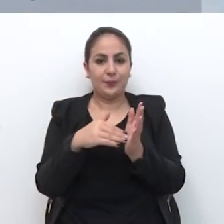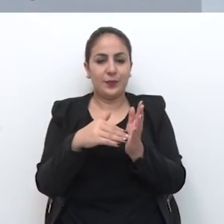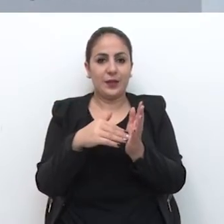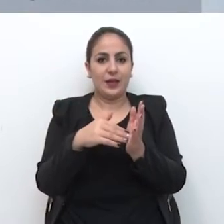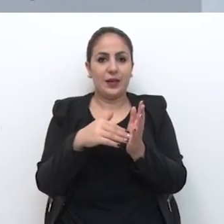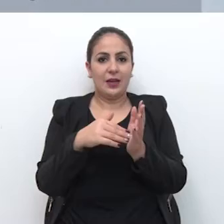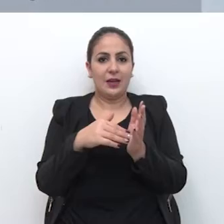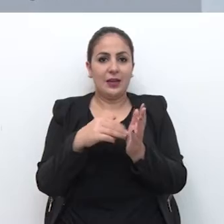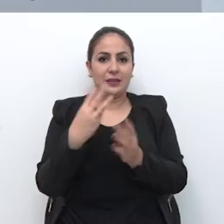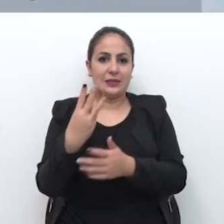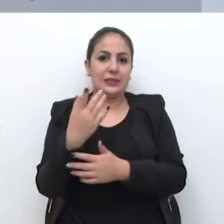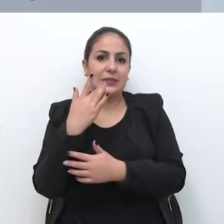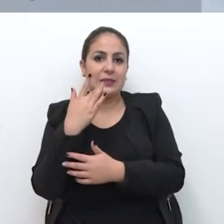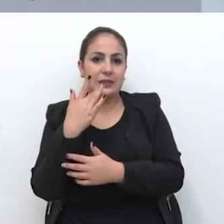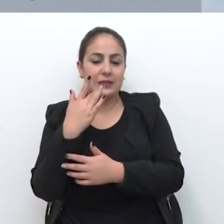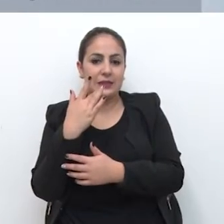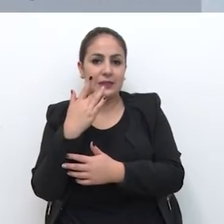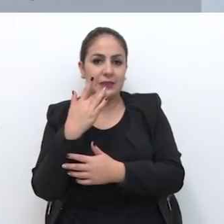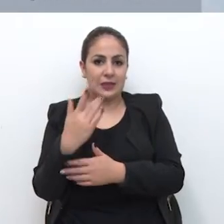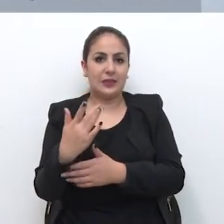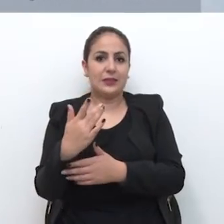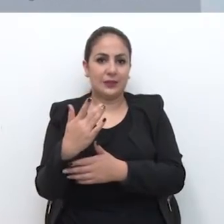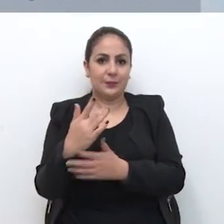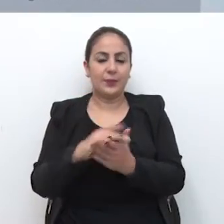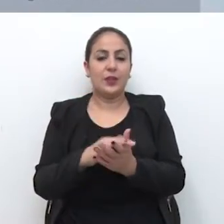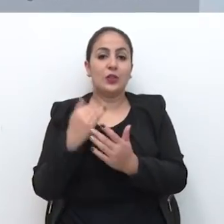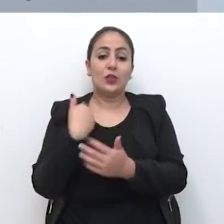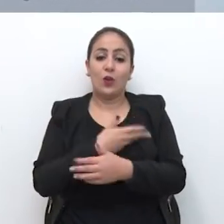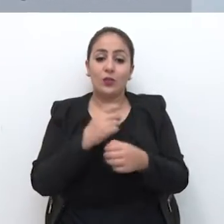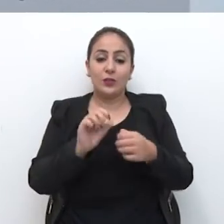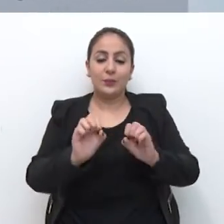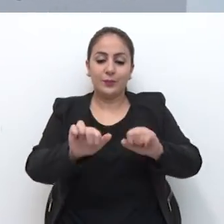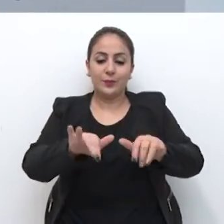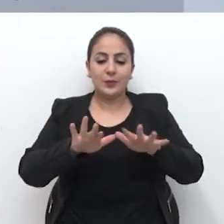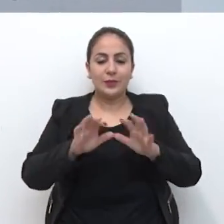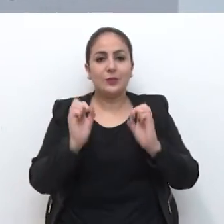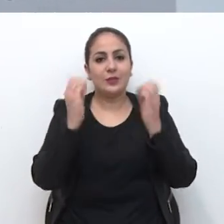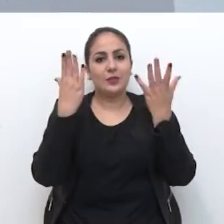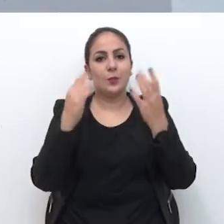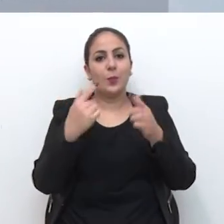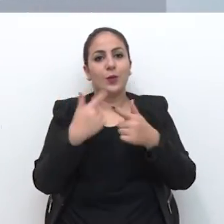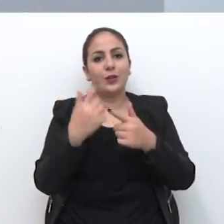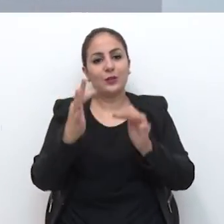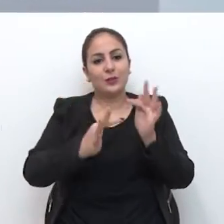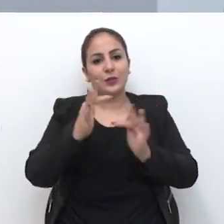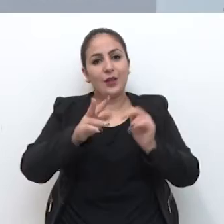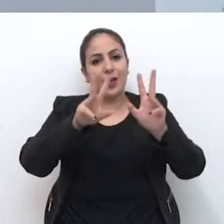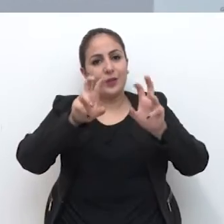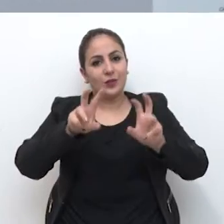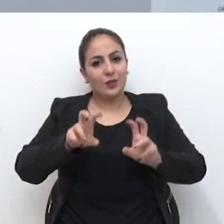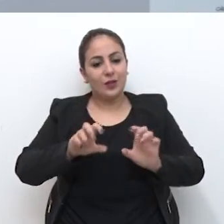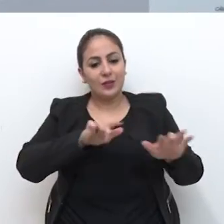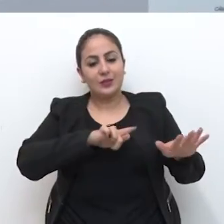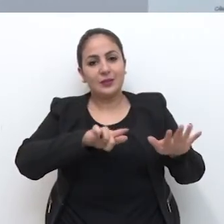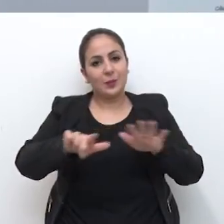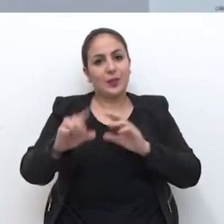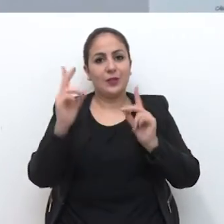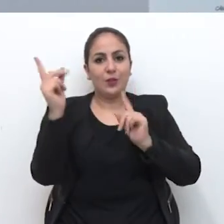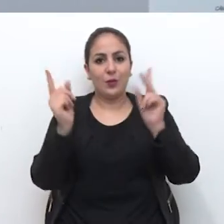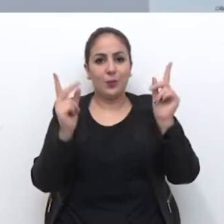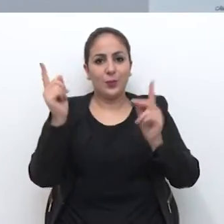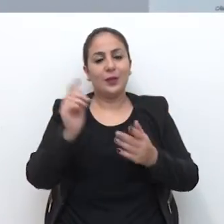no CTG Osório Porto, nós vamos fazer uma sessão comemorativa justamente em função dessas questões dos festejos